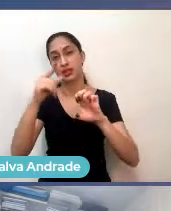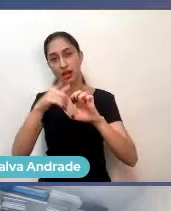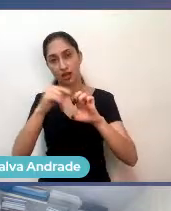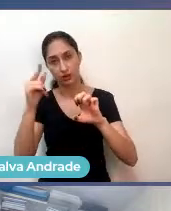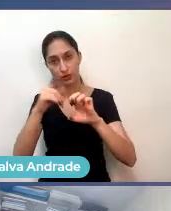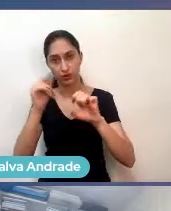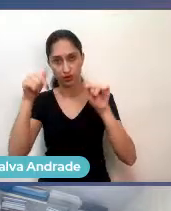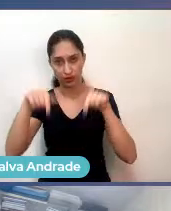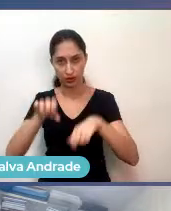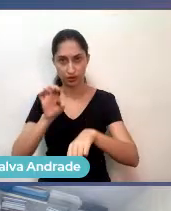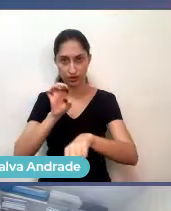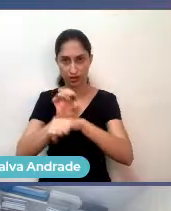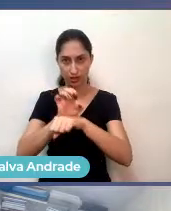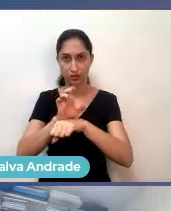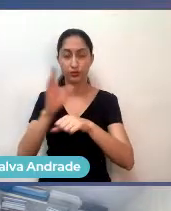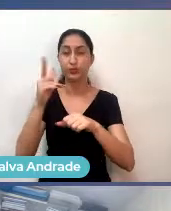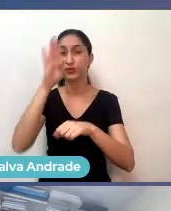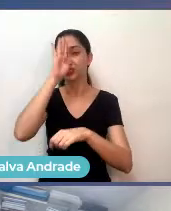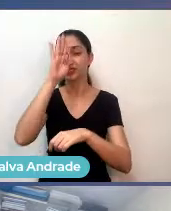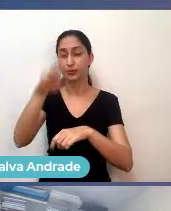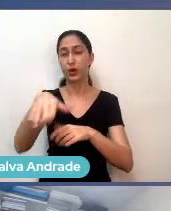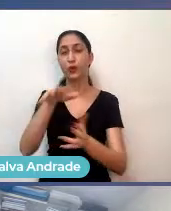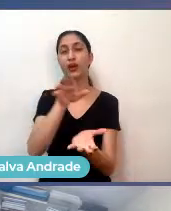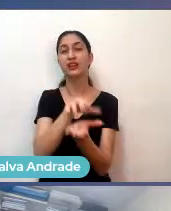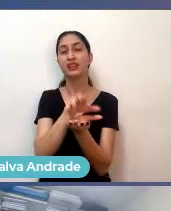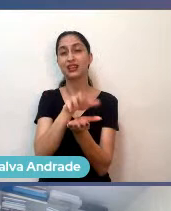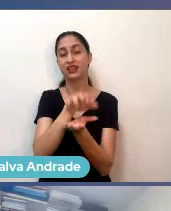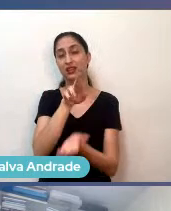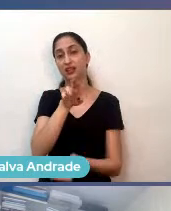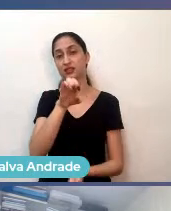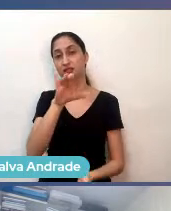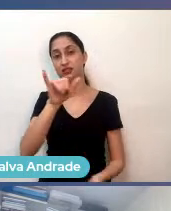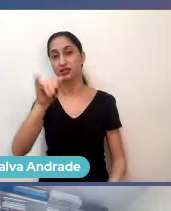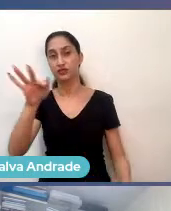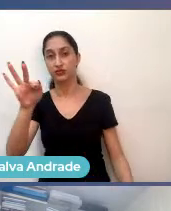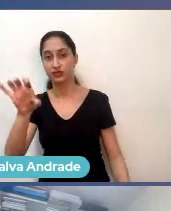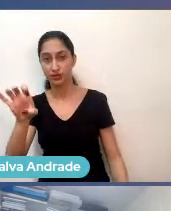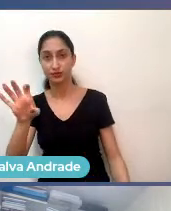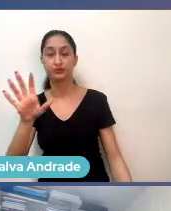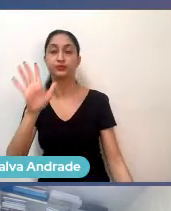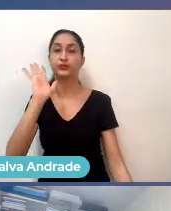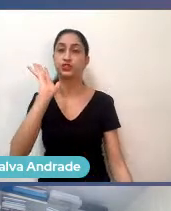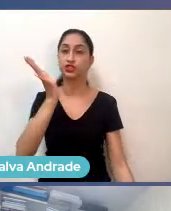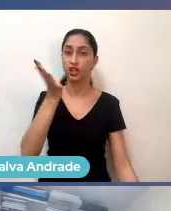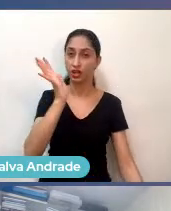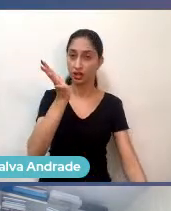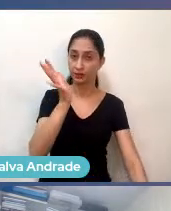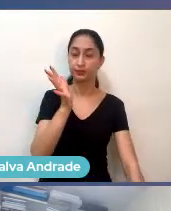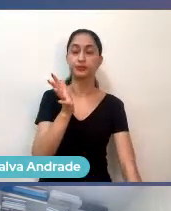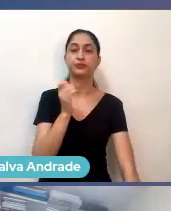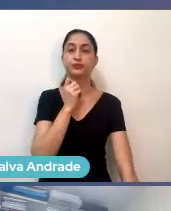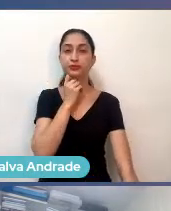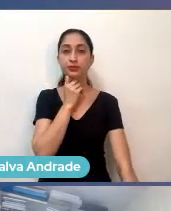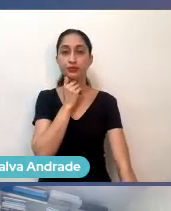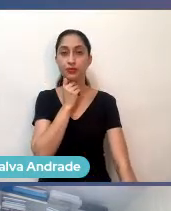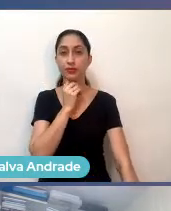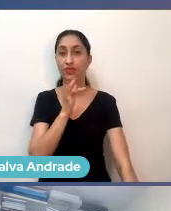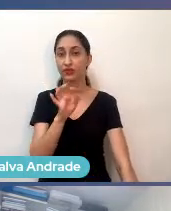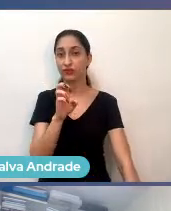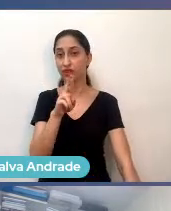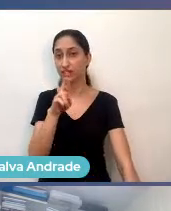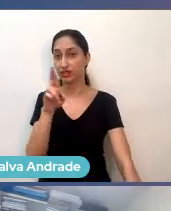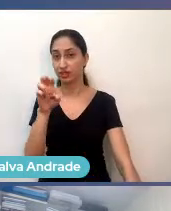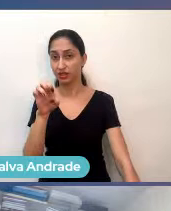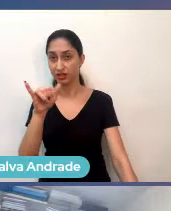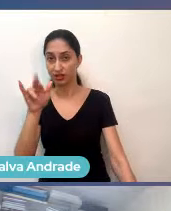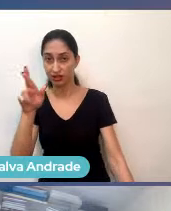estágio, principalmente em Recife, como a Accenture, a JCPM, a própria Ferreira Costa Labs, que é